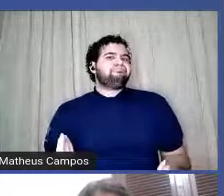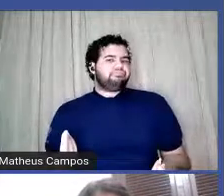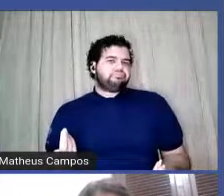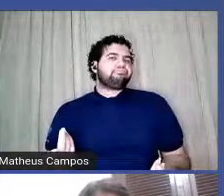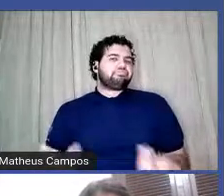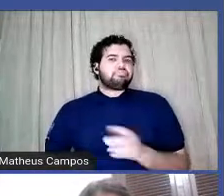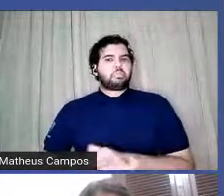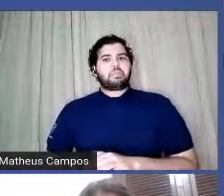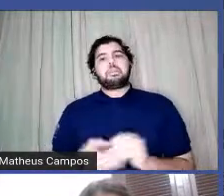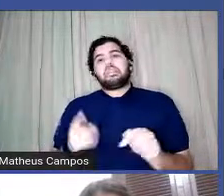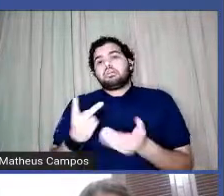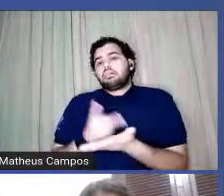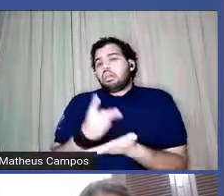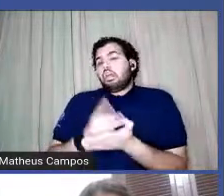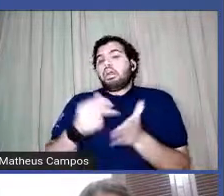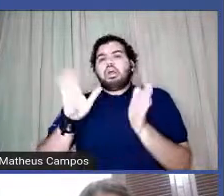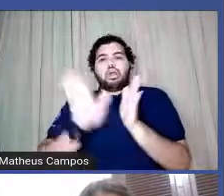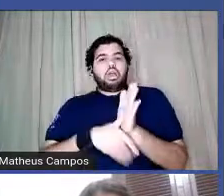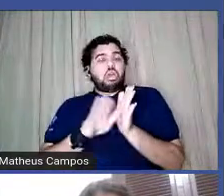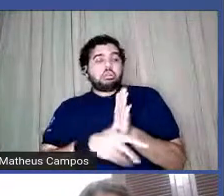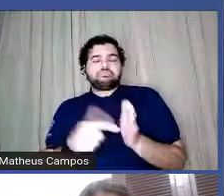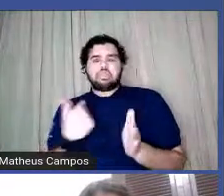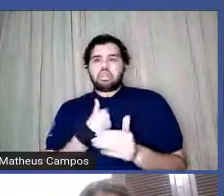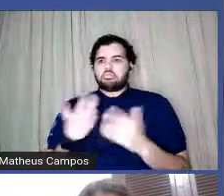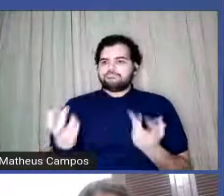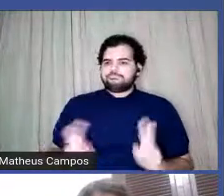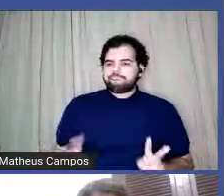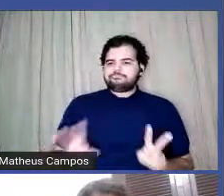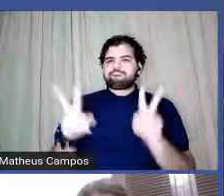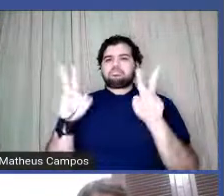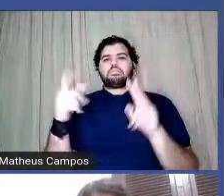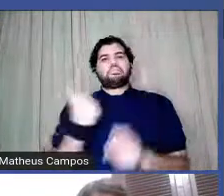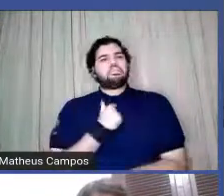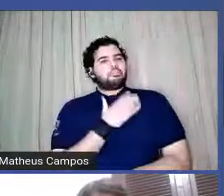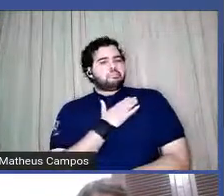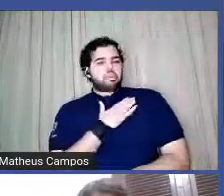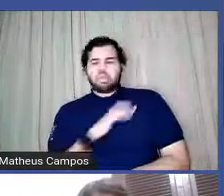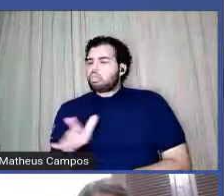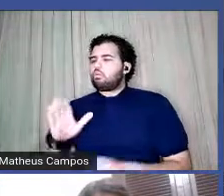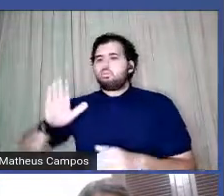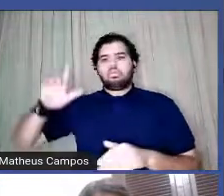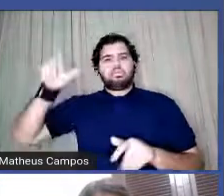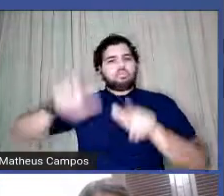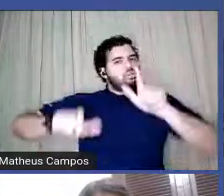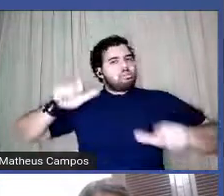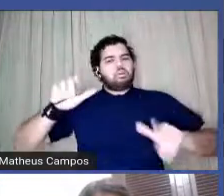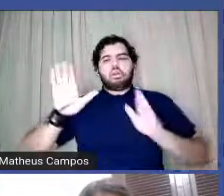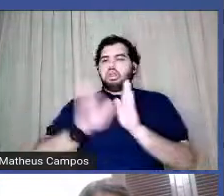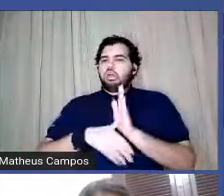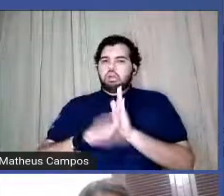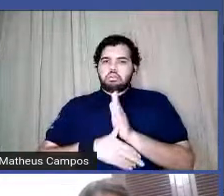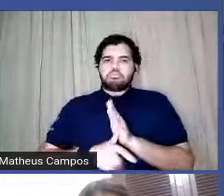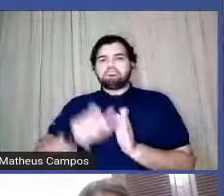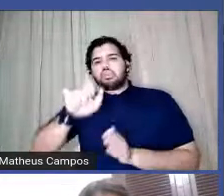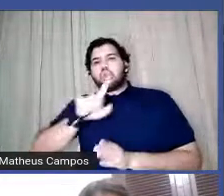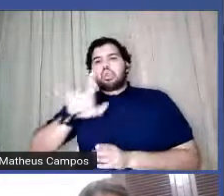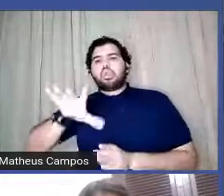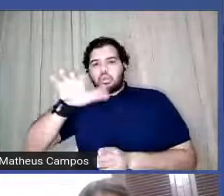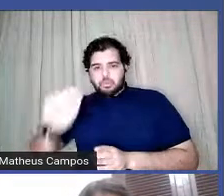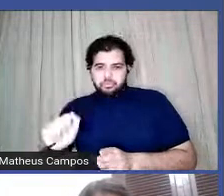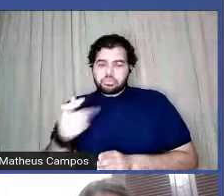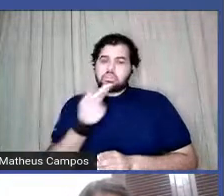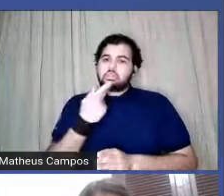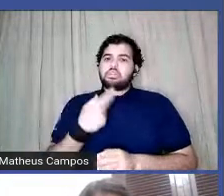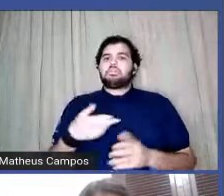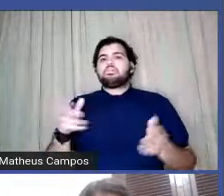sempre roubaram o que eu mais valia e eu não gosto de ladrão diz um tal Zeca se despedindo do